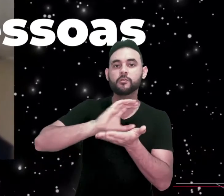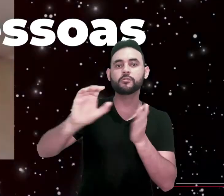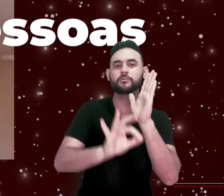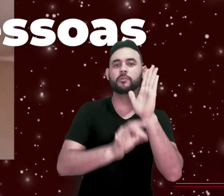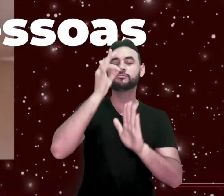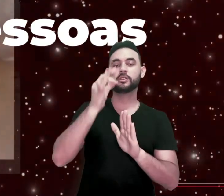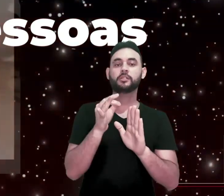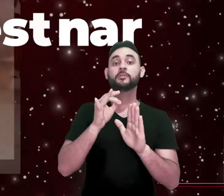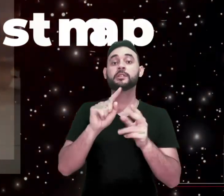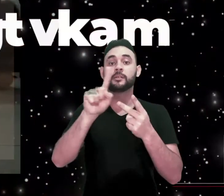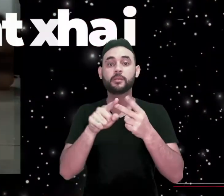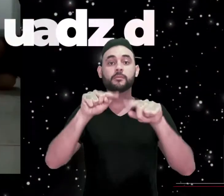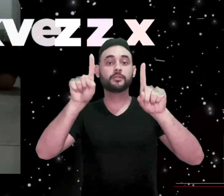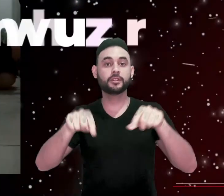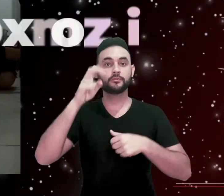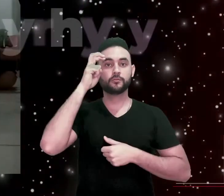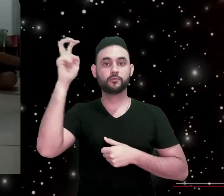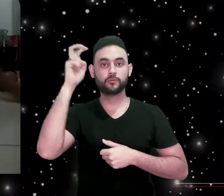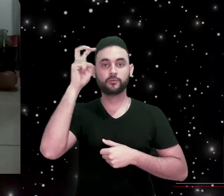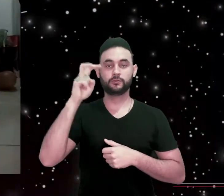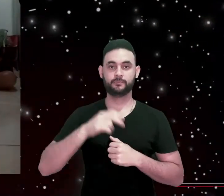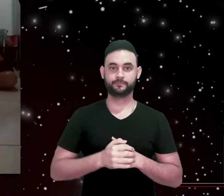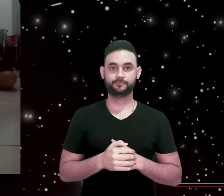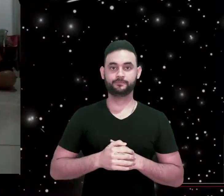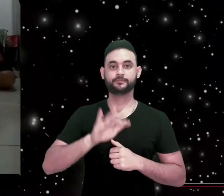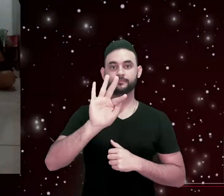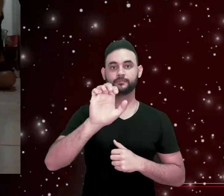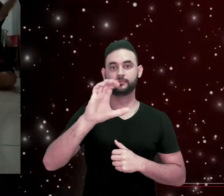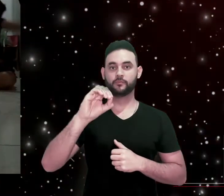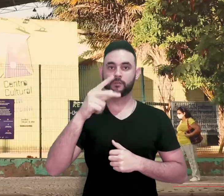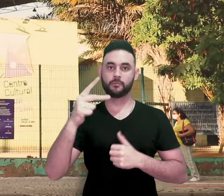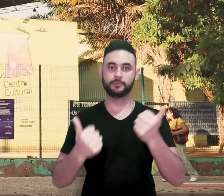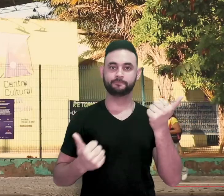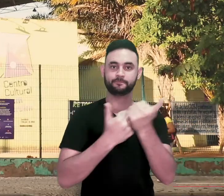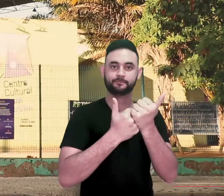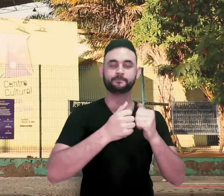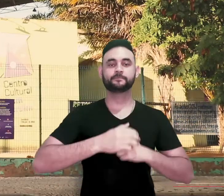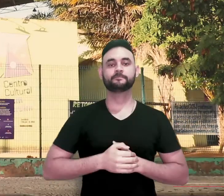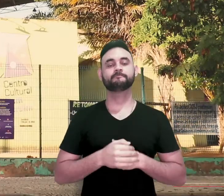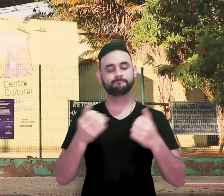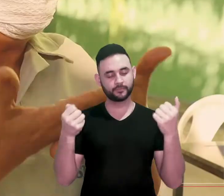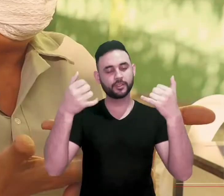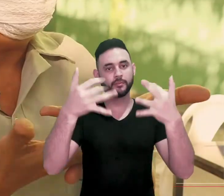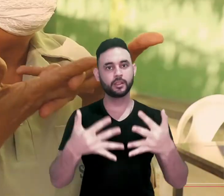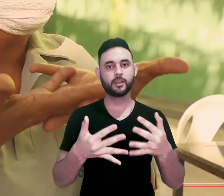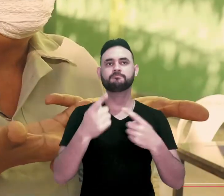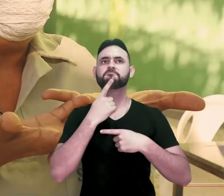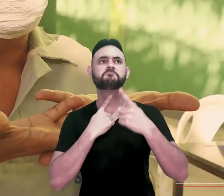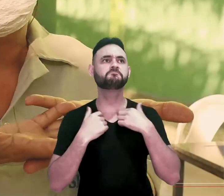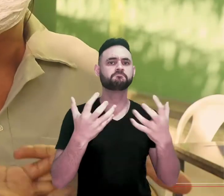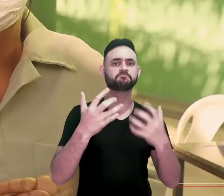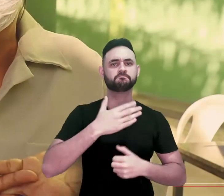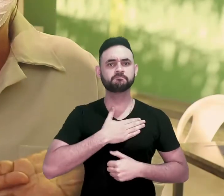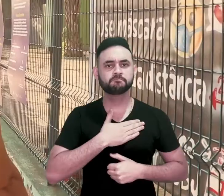e Projeto Tempos de Cultura do Fundo Estadual de Combate à Pobreza, o FECOP. Menino, mas eu dizer uma coisa, aquilo que você quer, que você